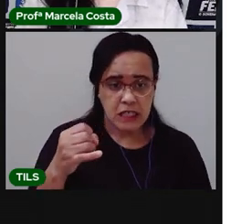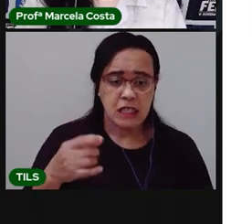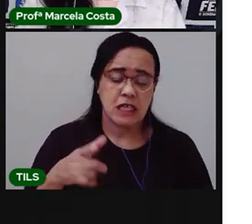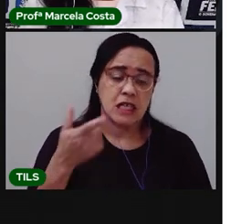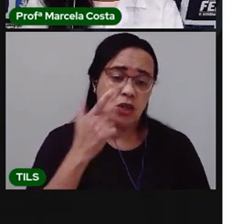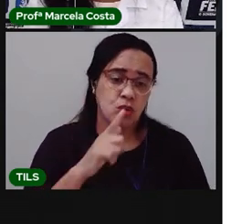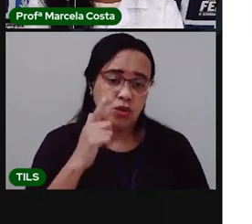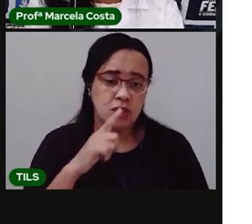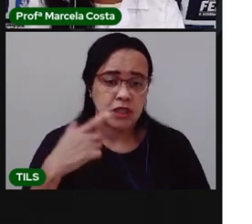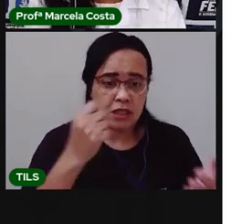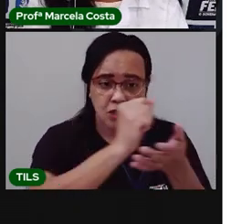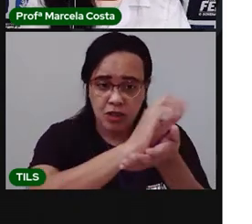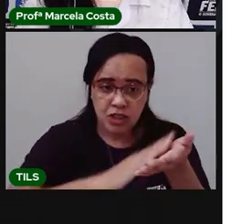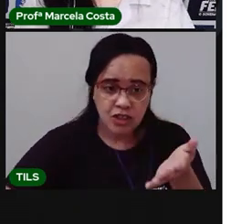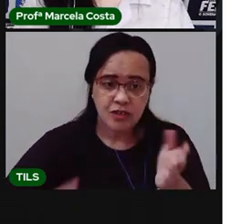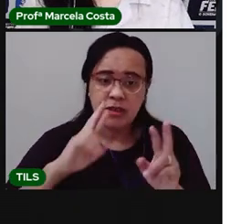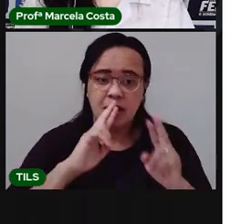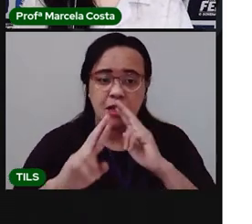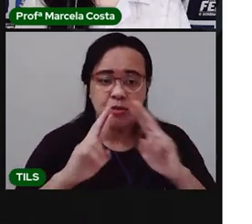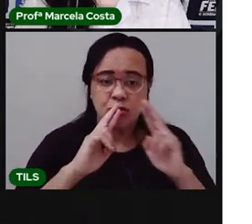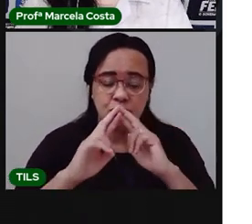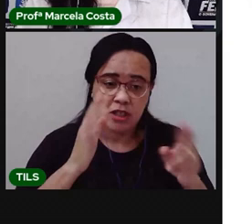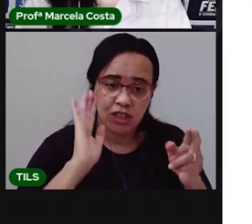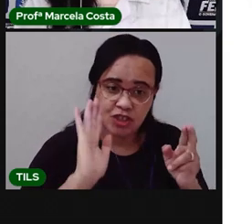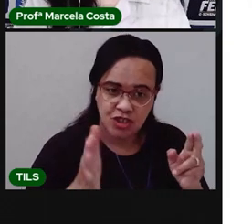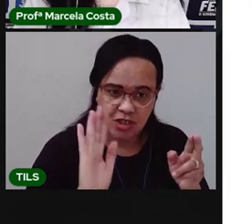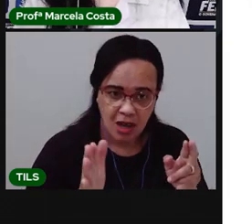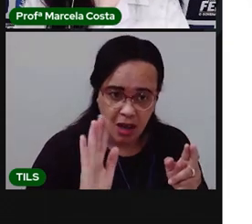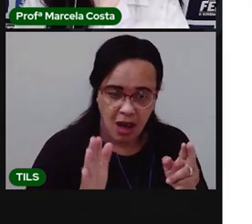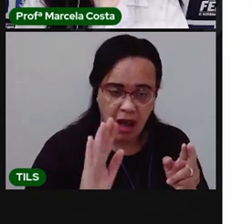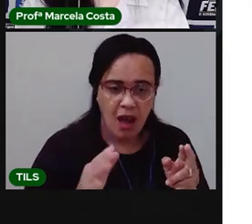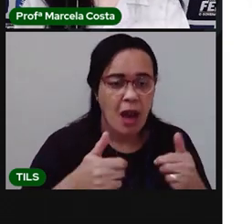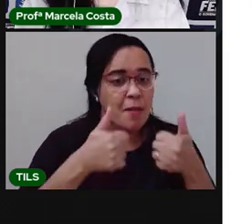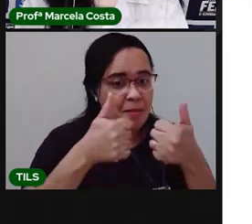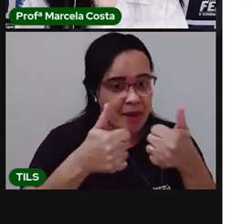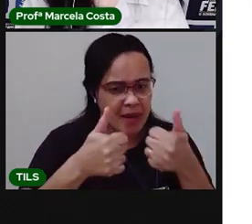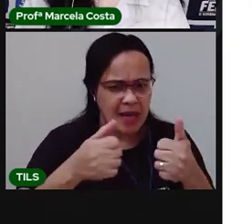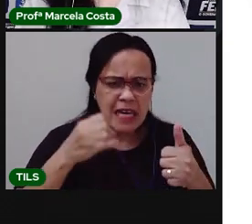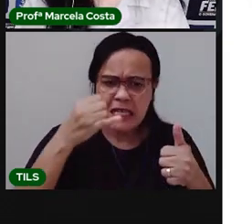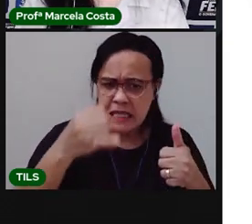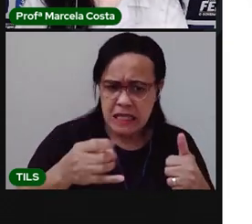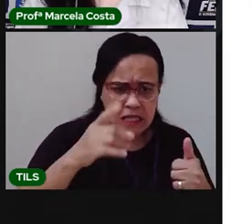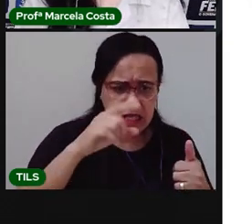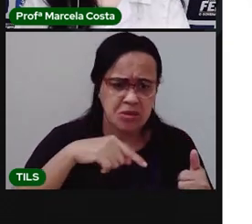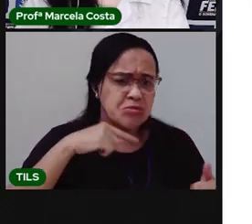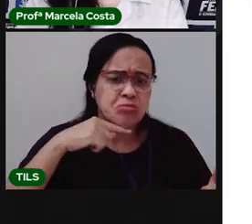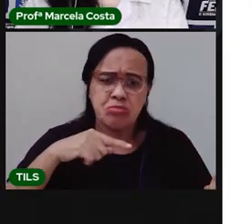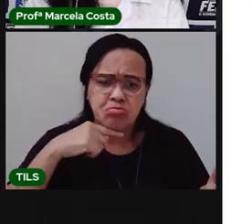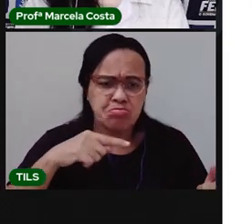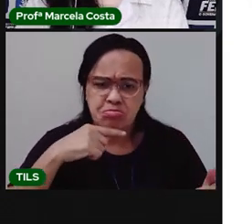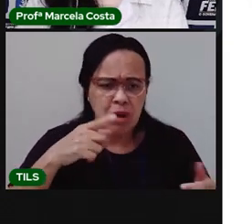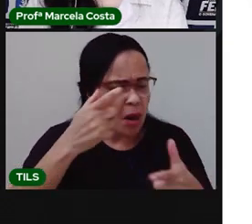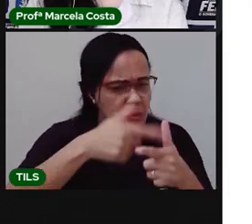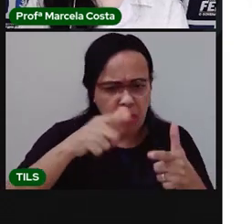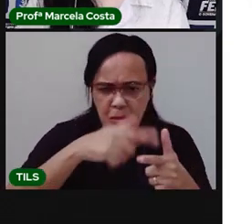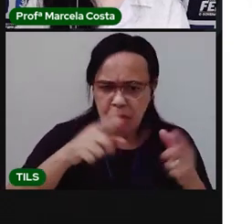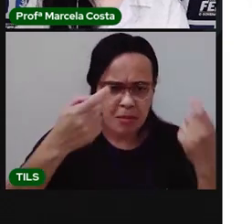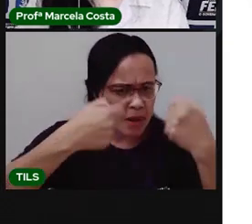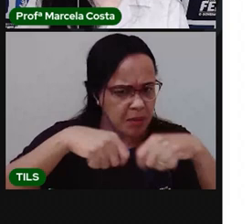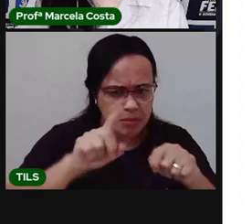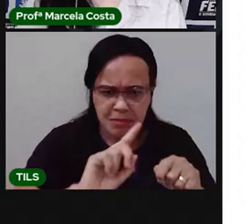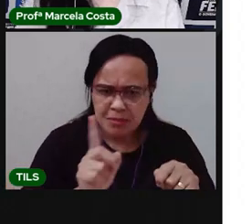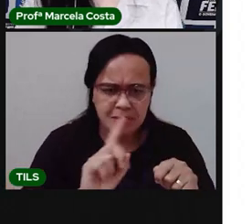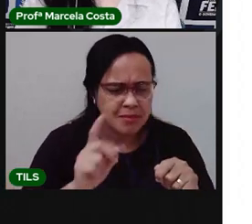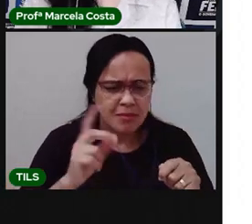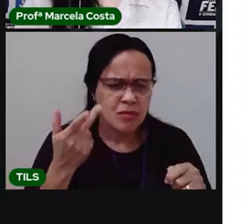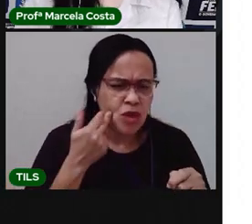da Seduc, no YouTube. E você pode assistir outra vez essa parte da explicação da